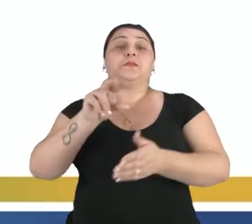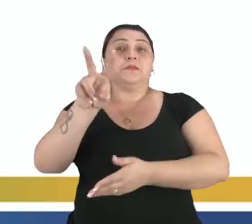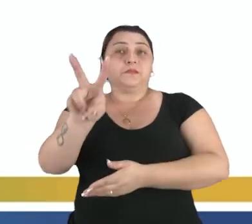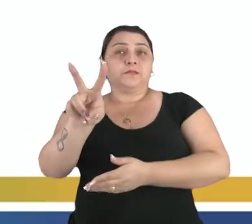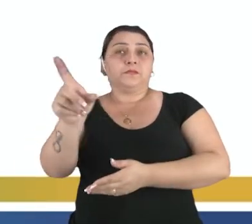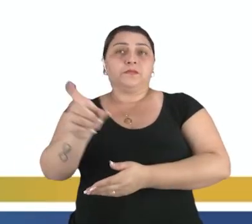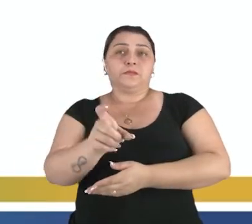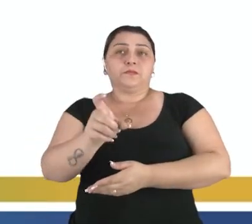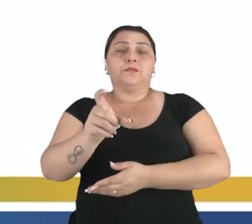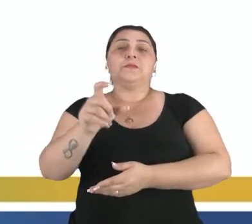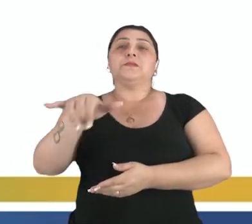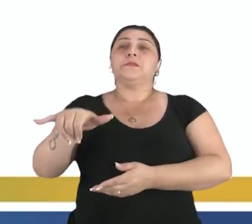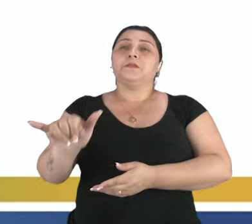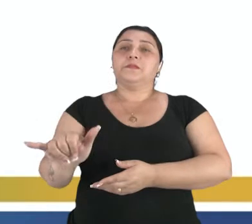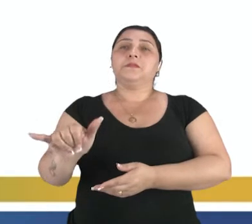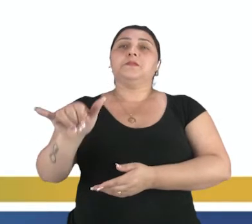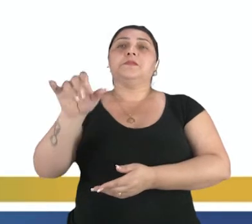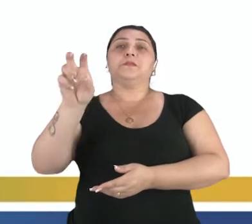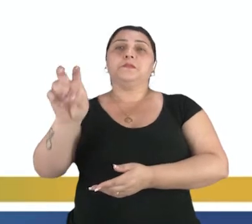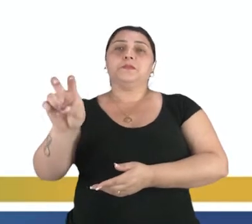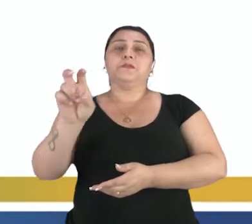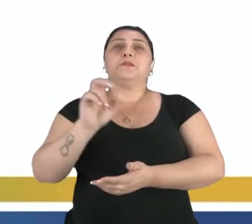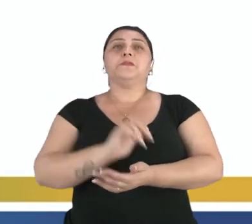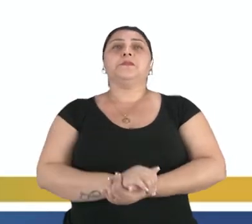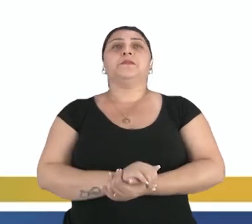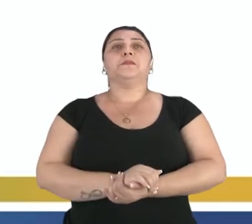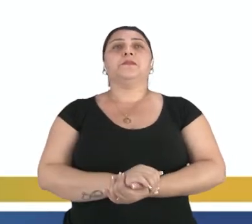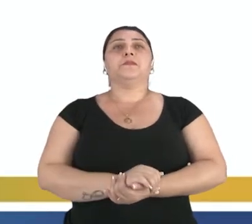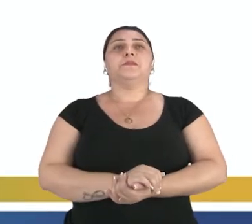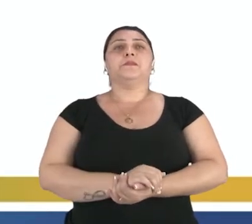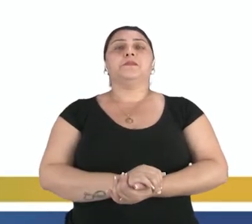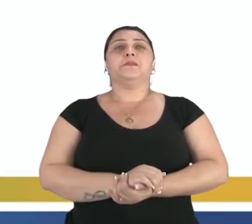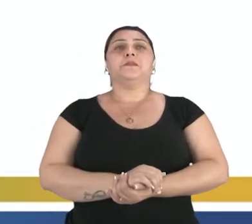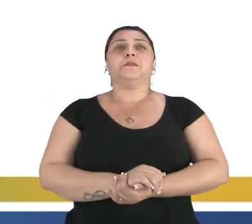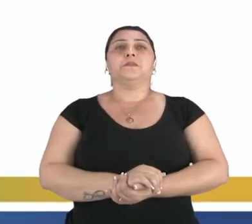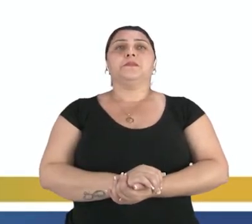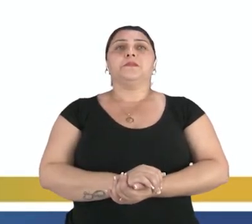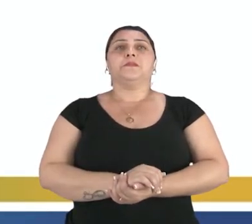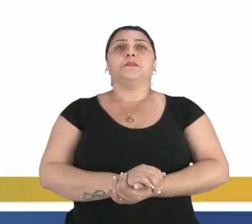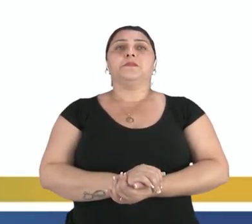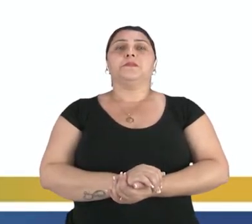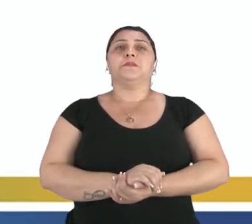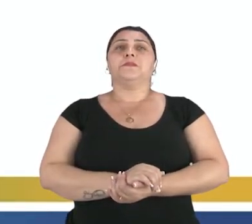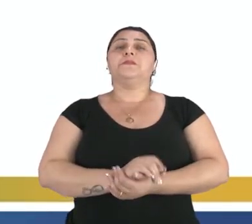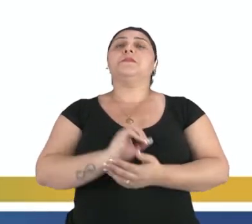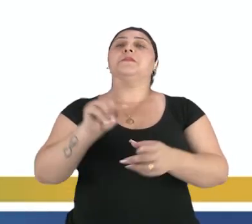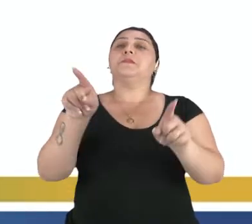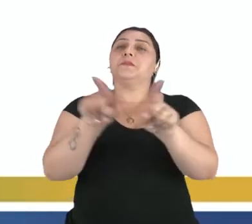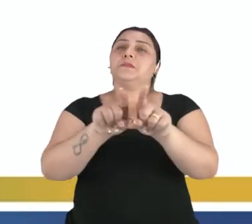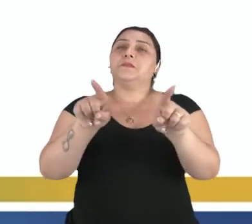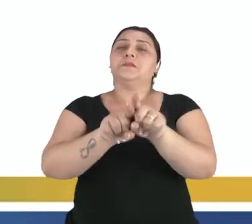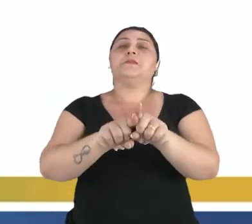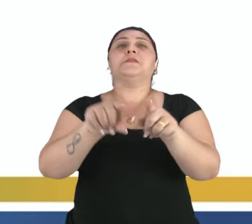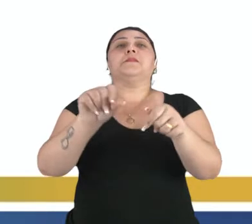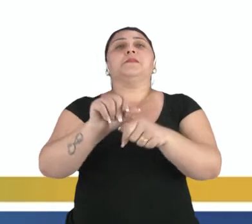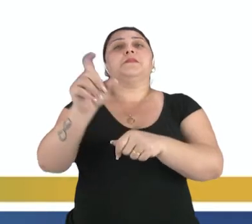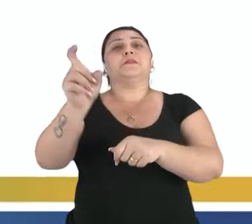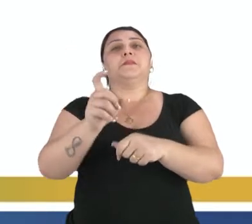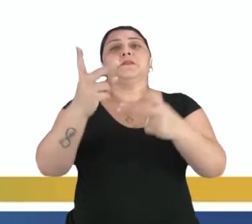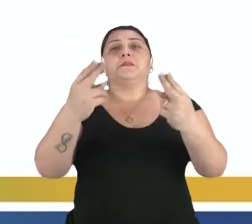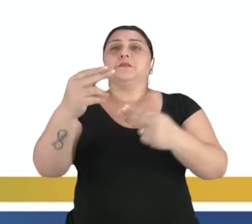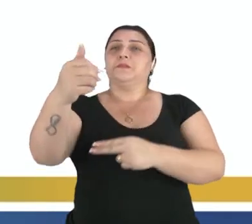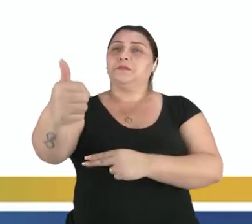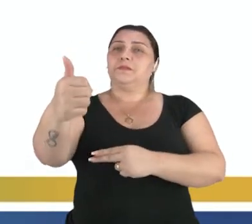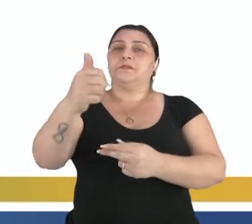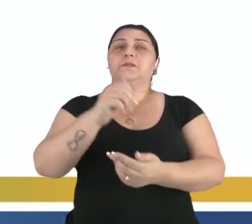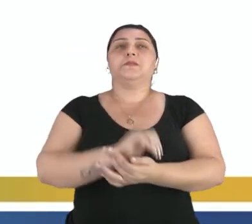que é 2, e o valor de y, que é 5. Da mesma forma, nós vamos proceder para x igual